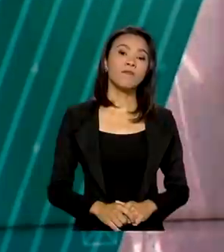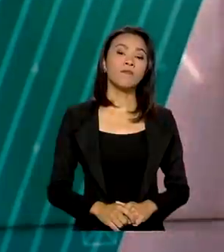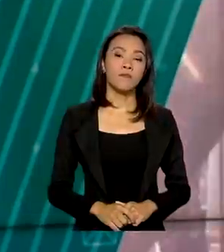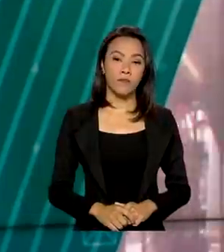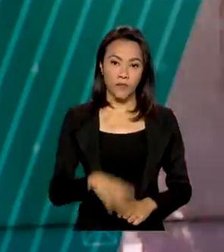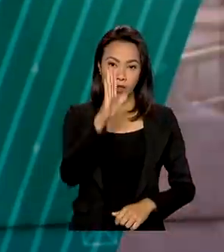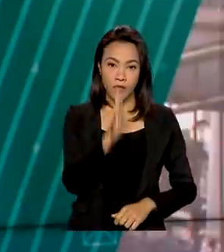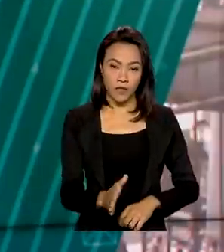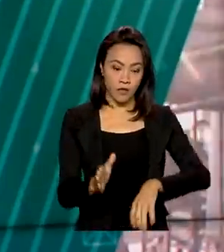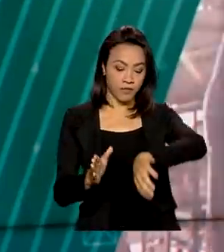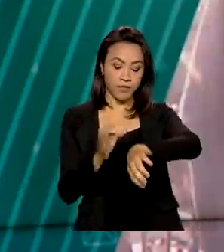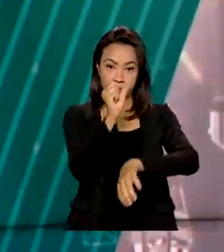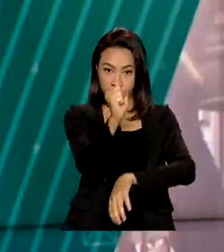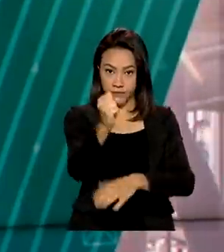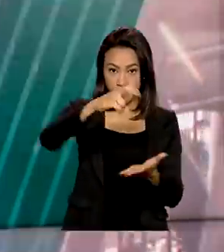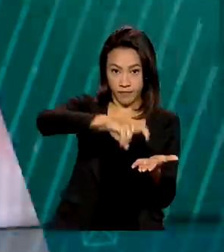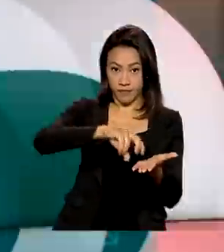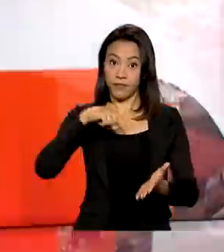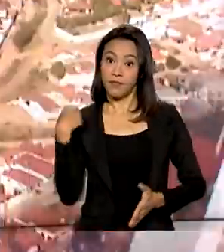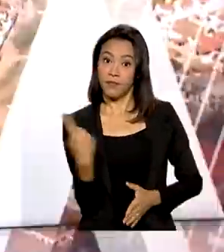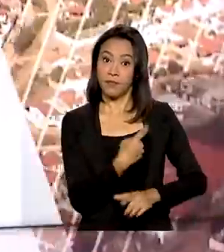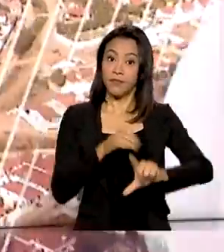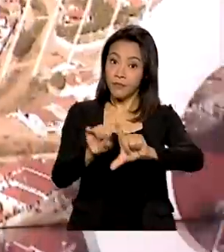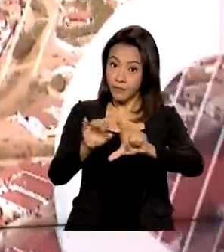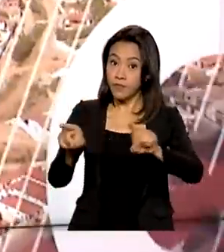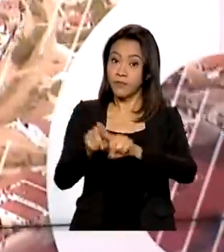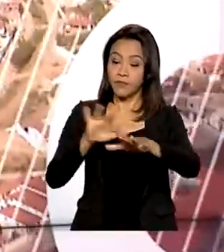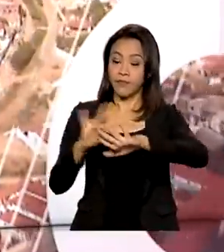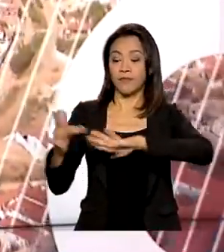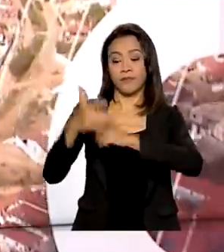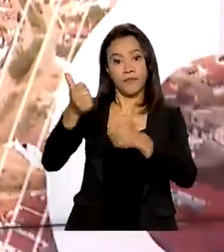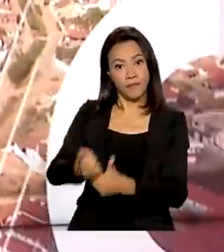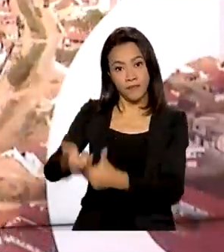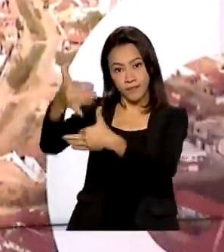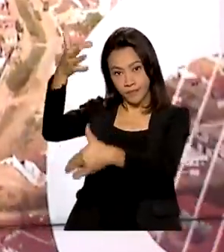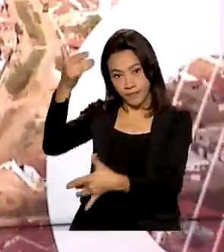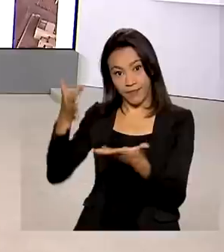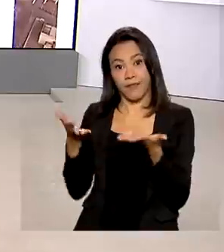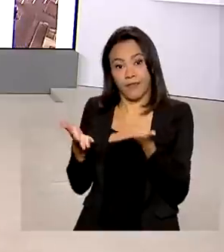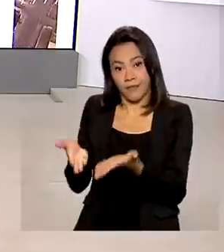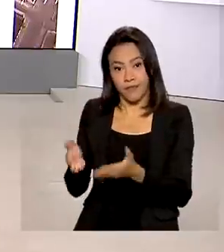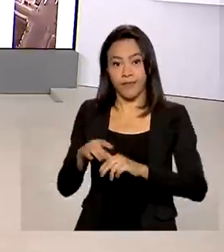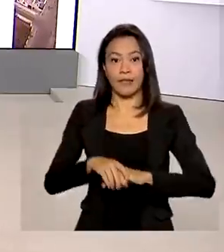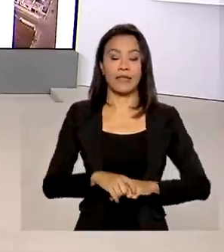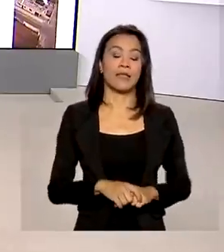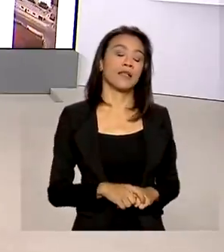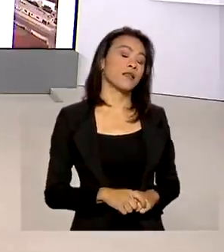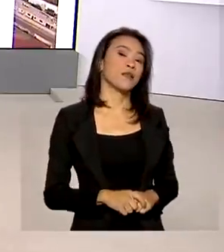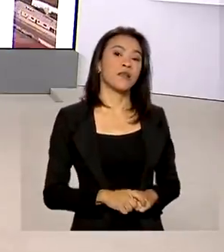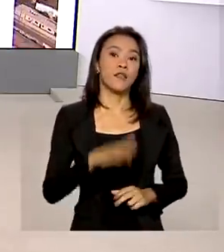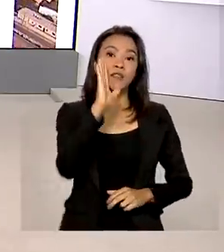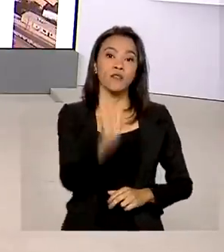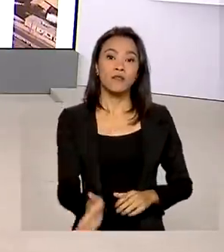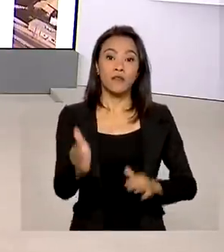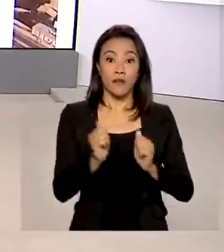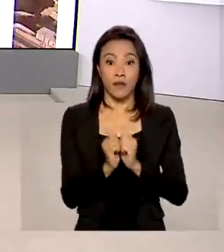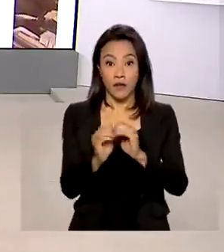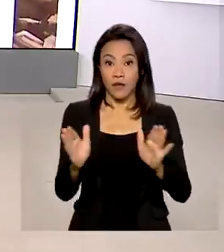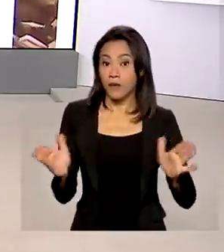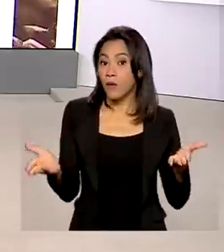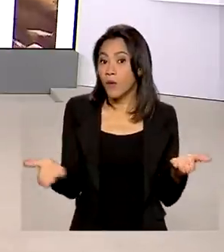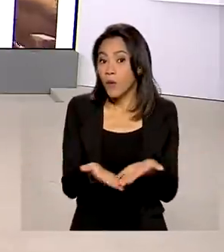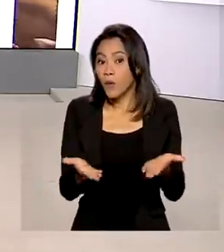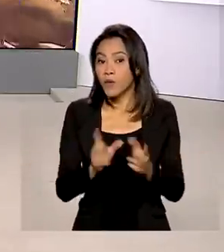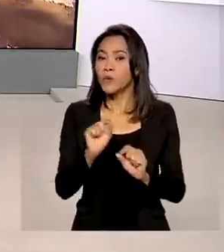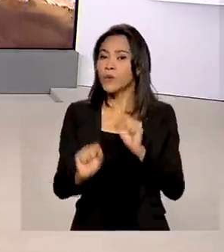Oito horas da manhã, estamos ao vivo também pelas redes sociais. Começa a funcionar hoje o